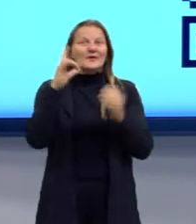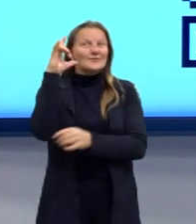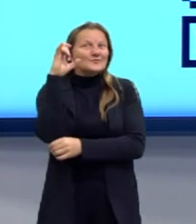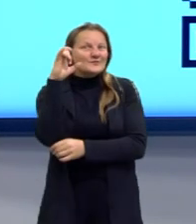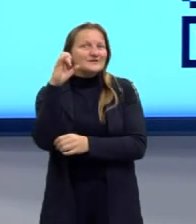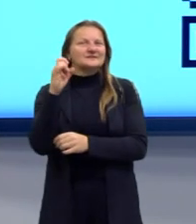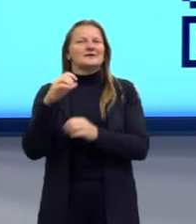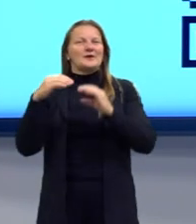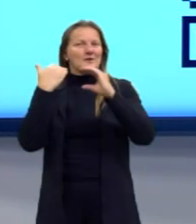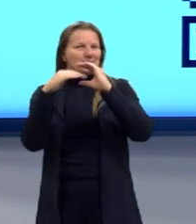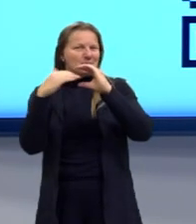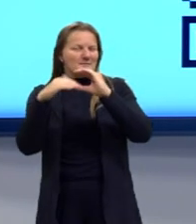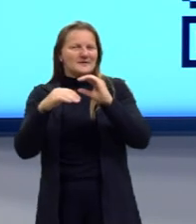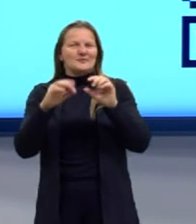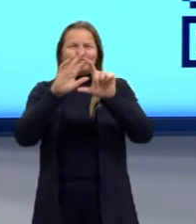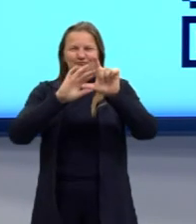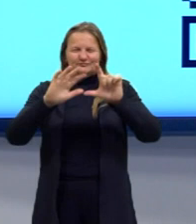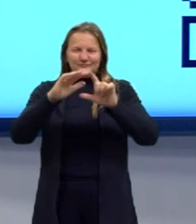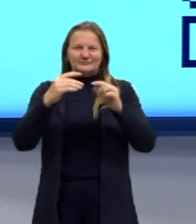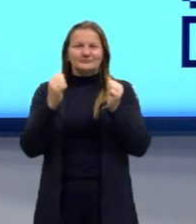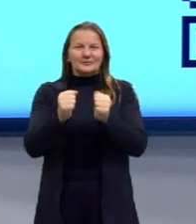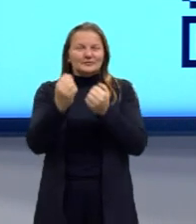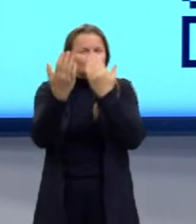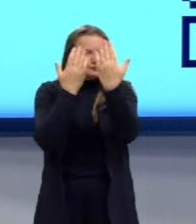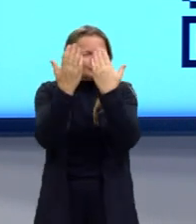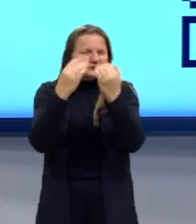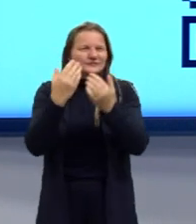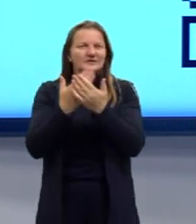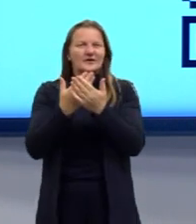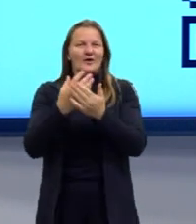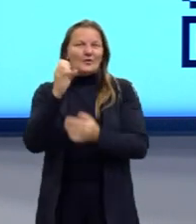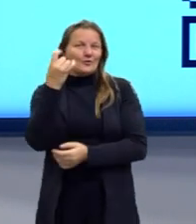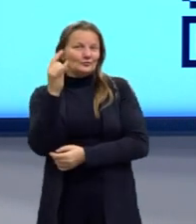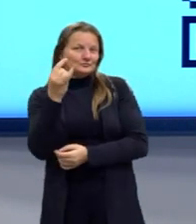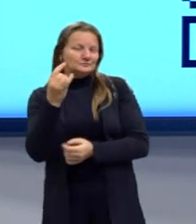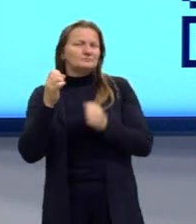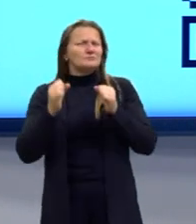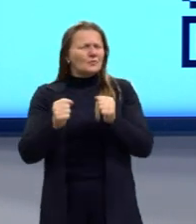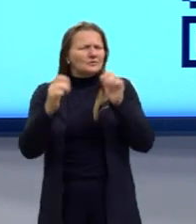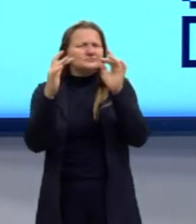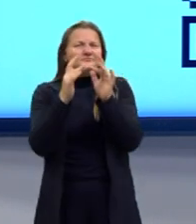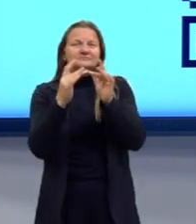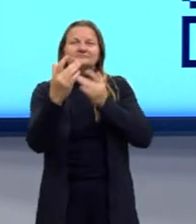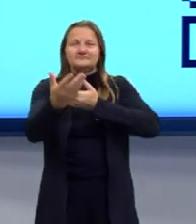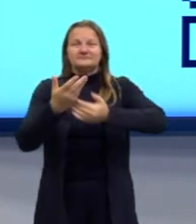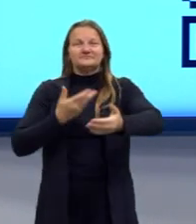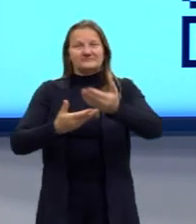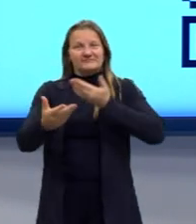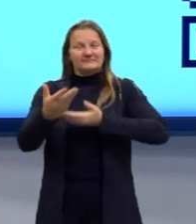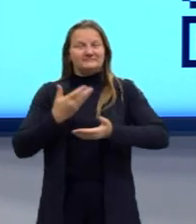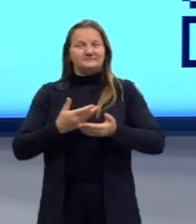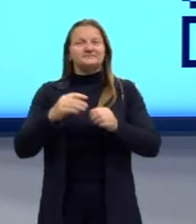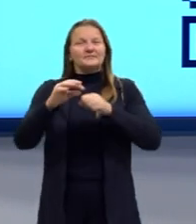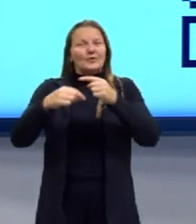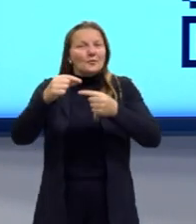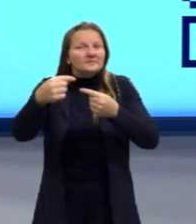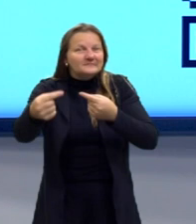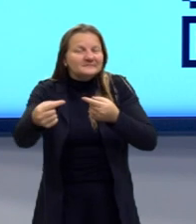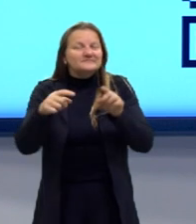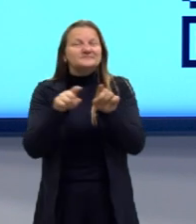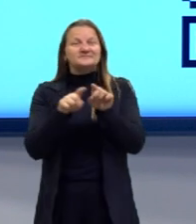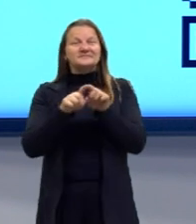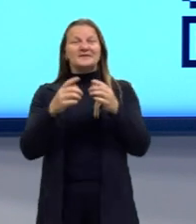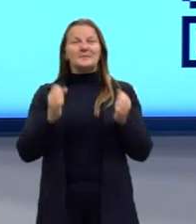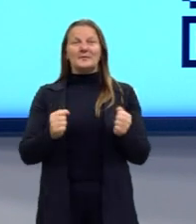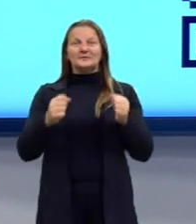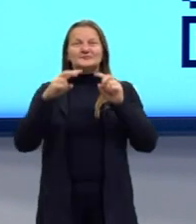e o e-mail. Se vocês tiverem dúvidas aí das últimas aulas, quiserem entrar em contato para deixar algum comentário e também